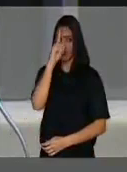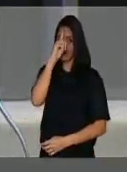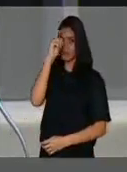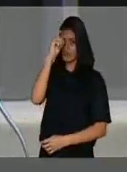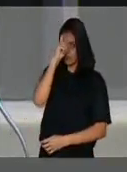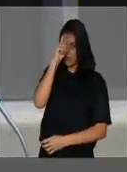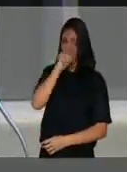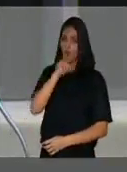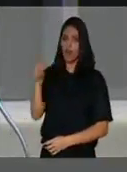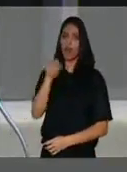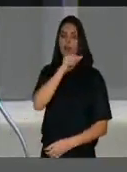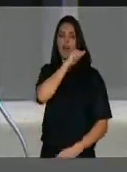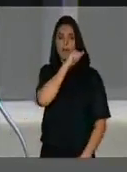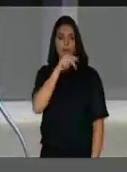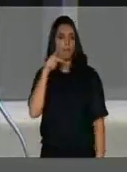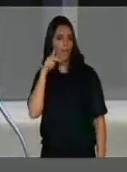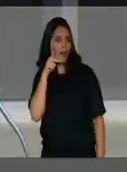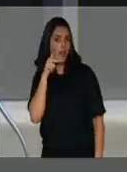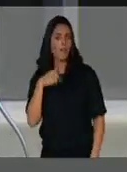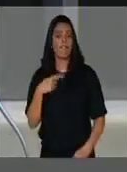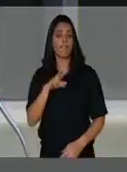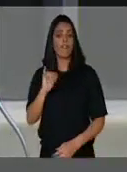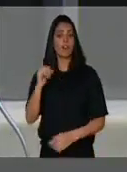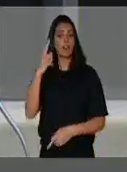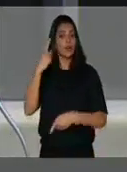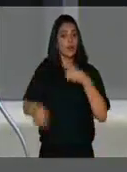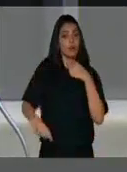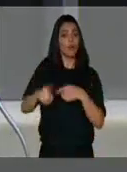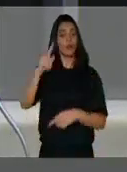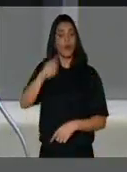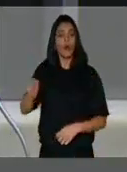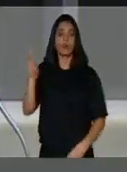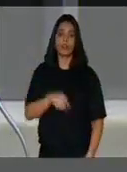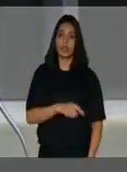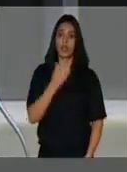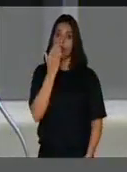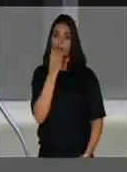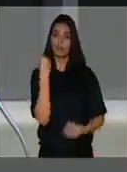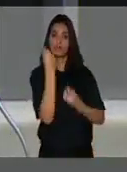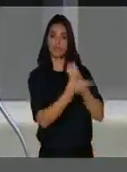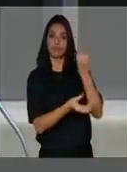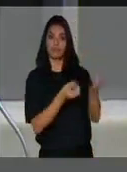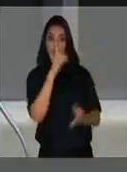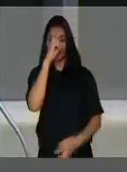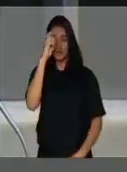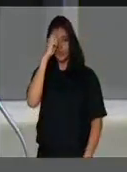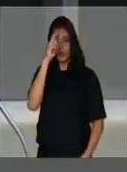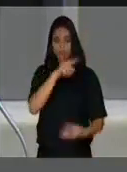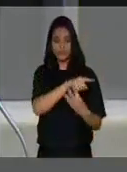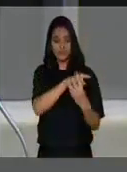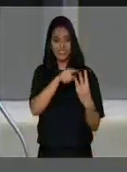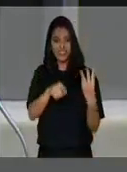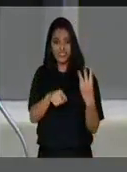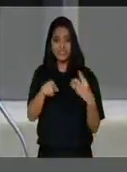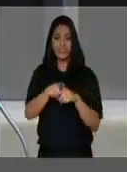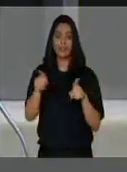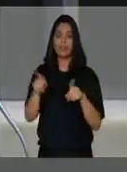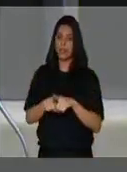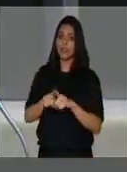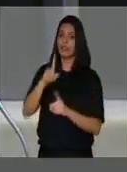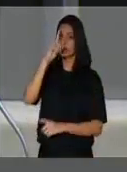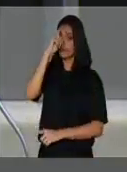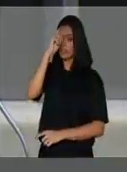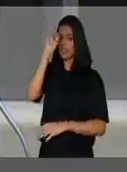aos pacientes do Hospital Alberto Lima, da Maternidade Mãe Luzia, dos hospitais estaduais de